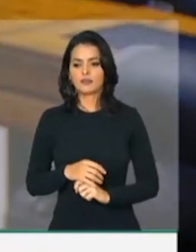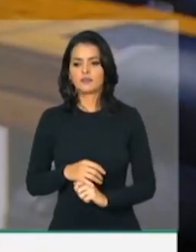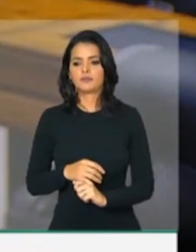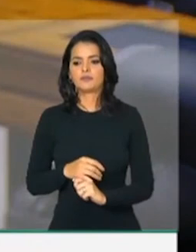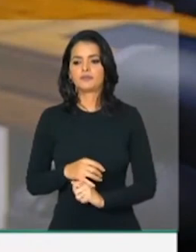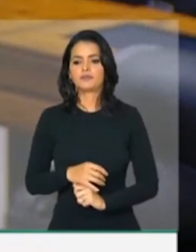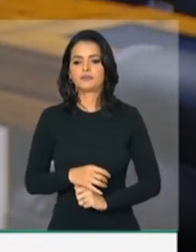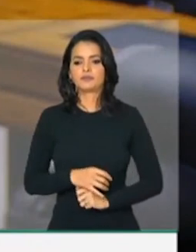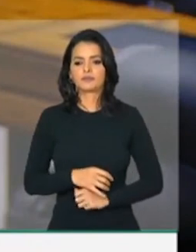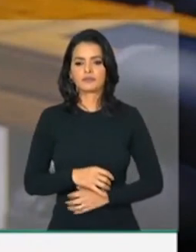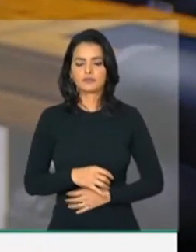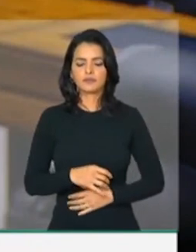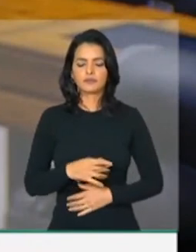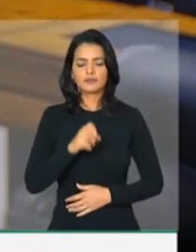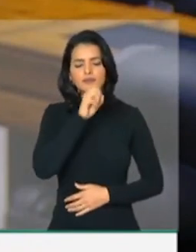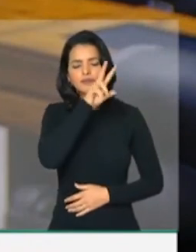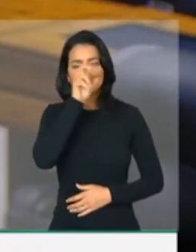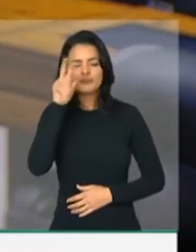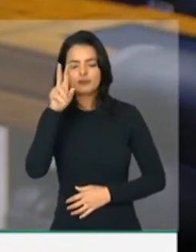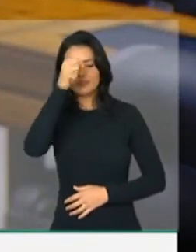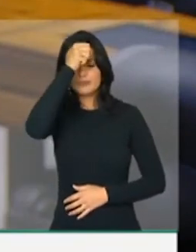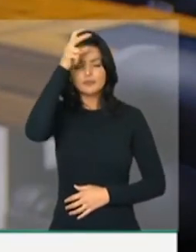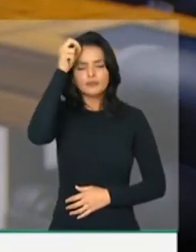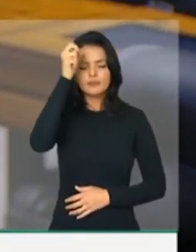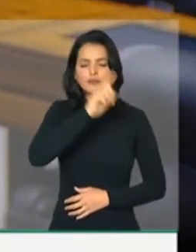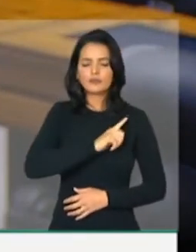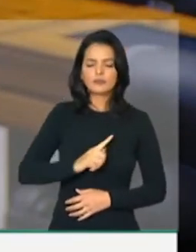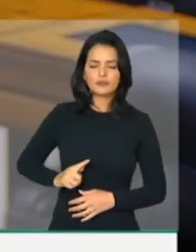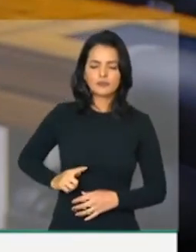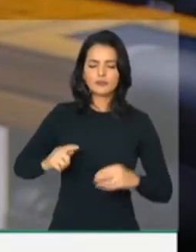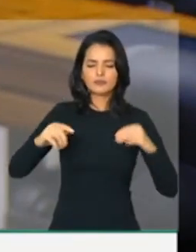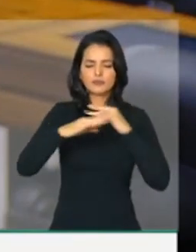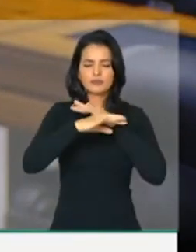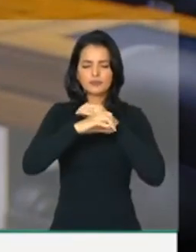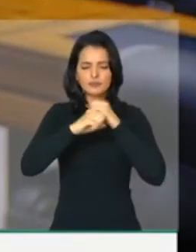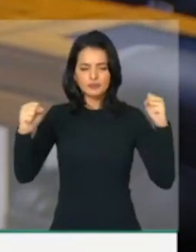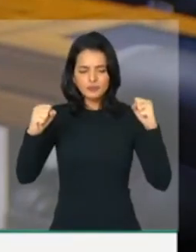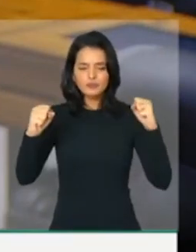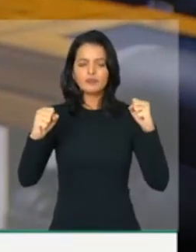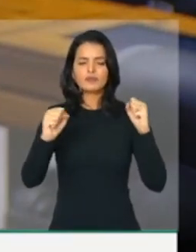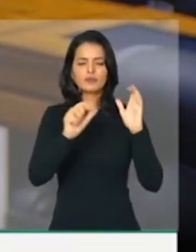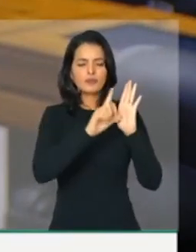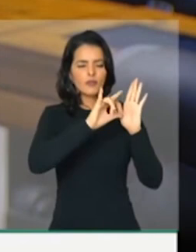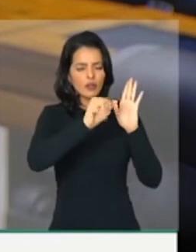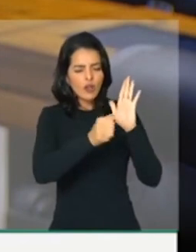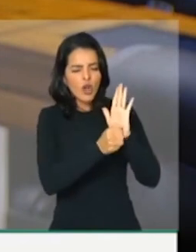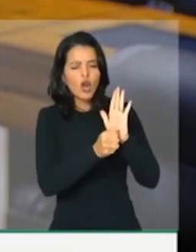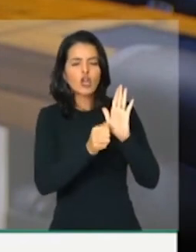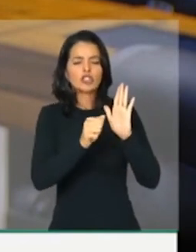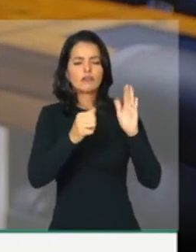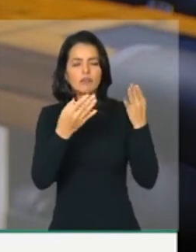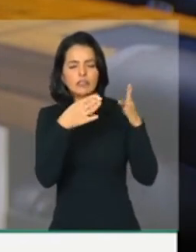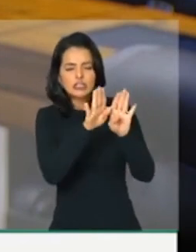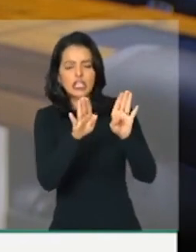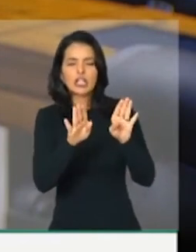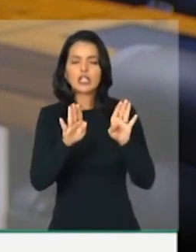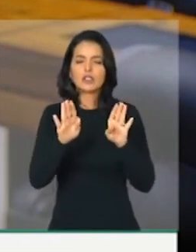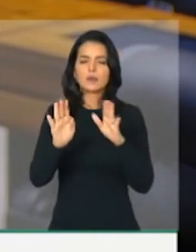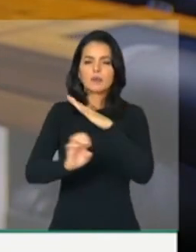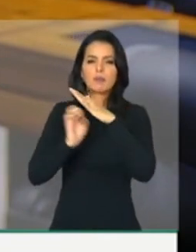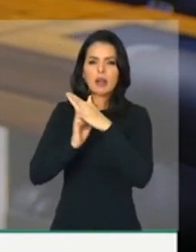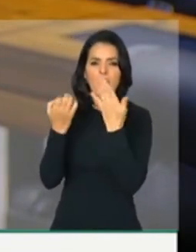por aí são prefeitos, governadores, promovendo lockdown, fechando comércio, falindo em preso, desempregando pessoas,